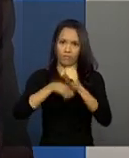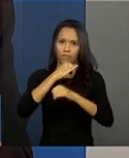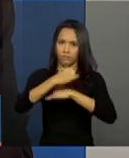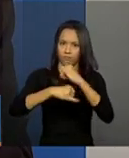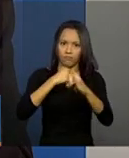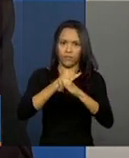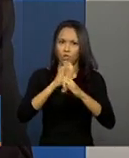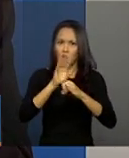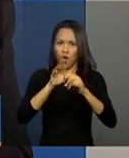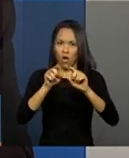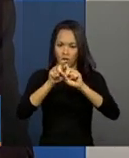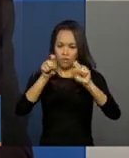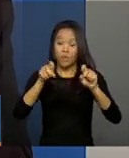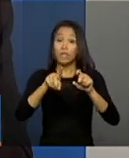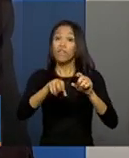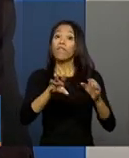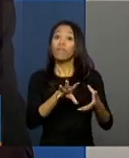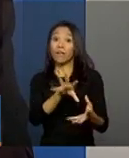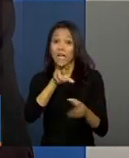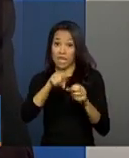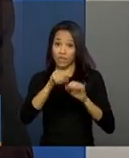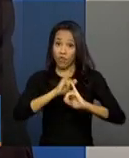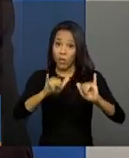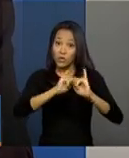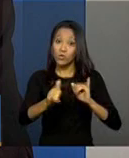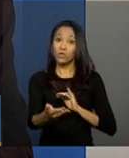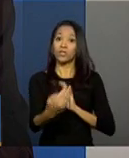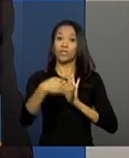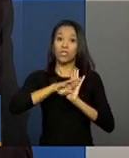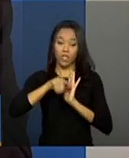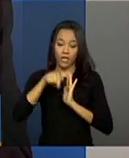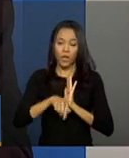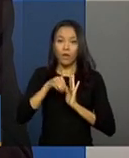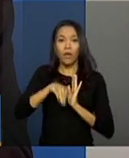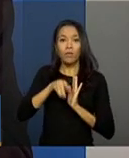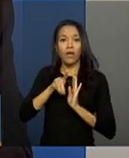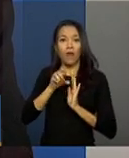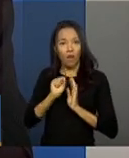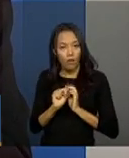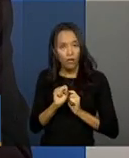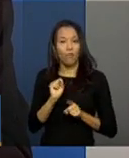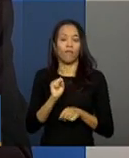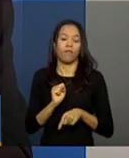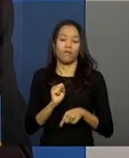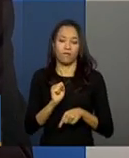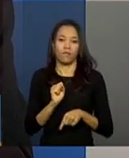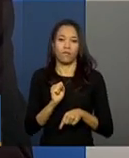chega ao MDS, depois de mais ou menos 30 dias, faz a carga para disponibilizar para o